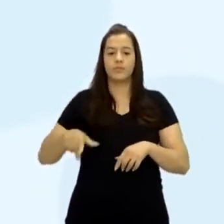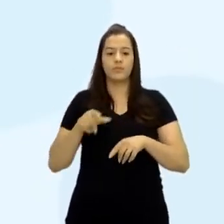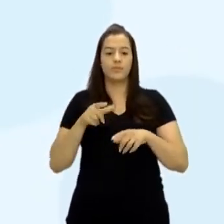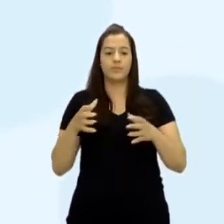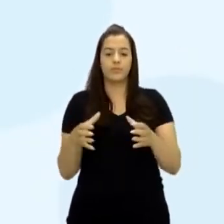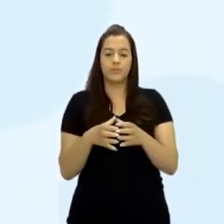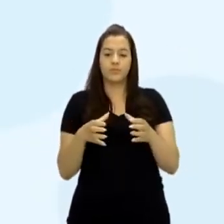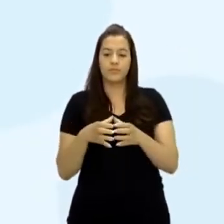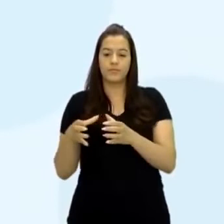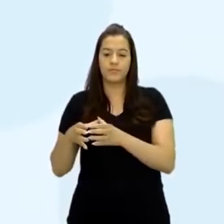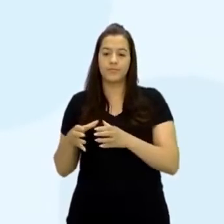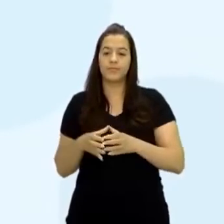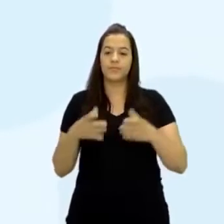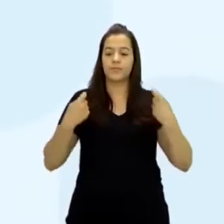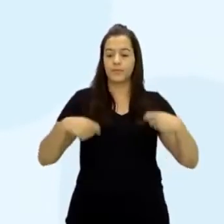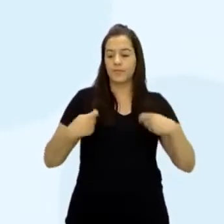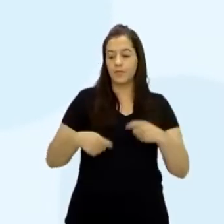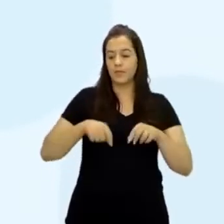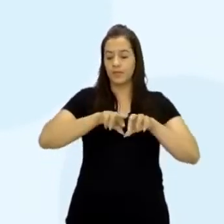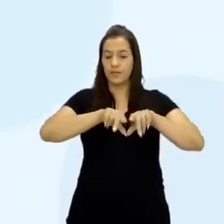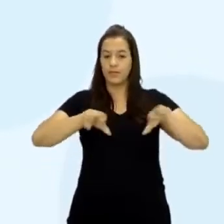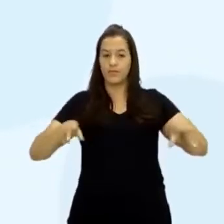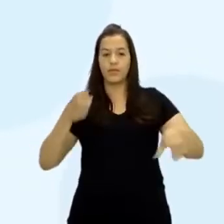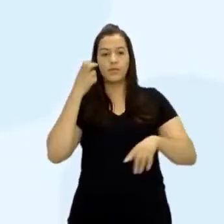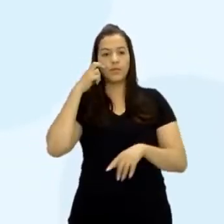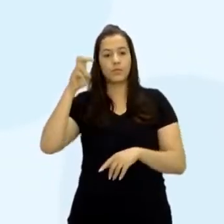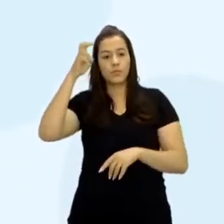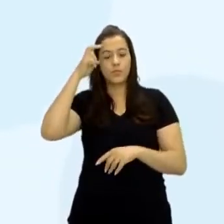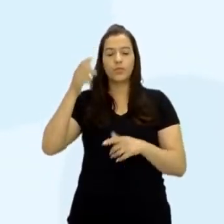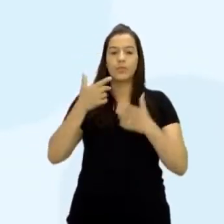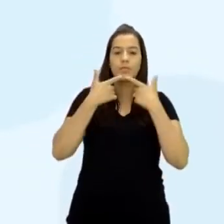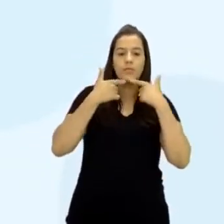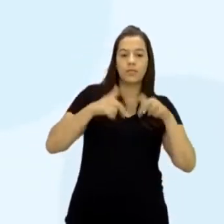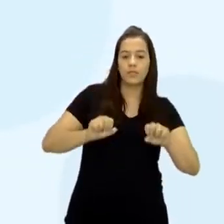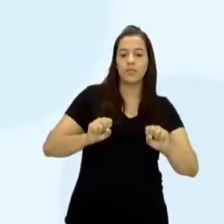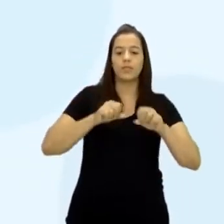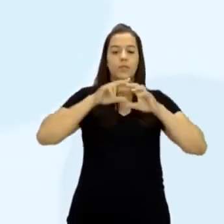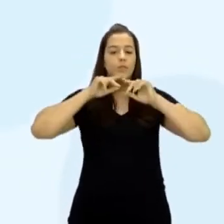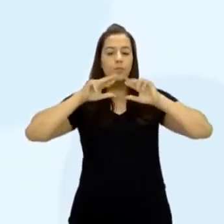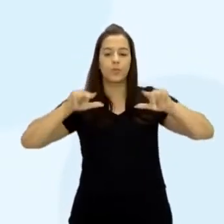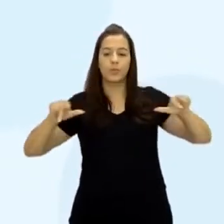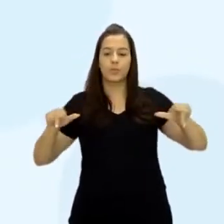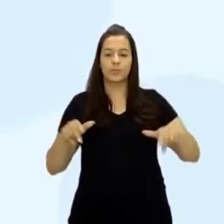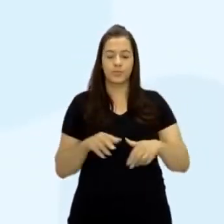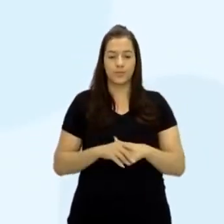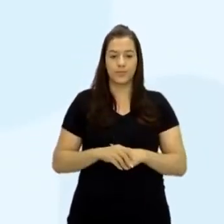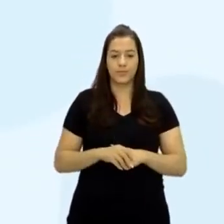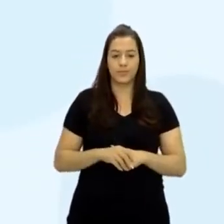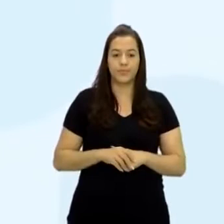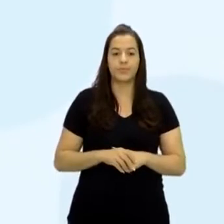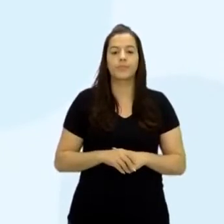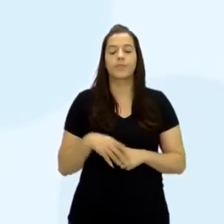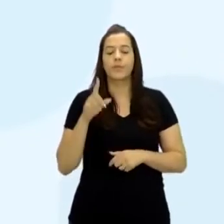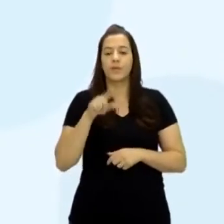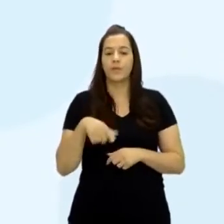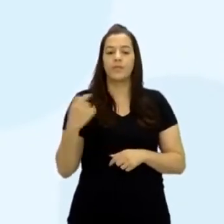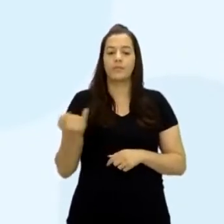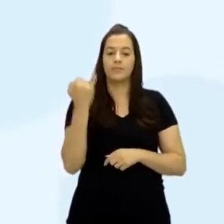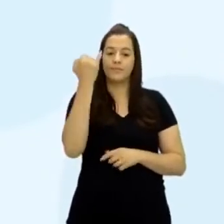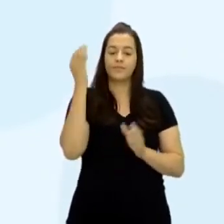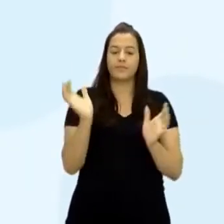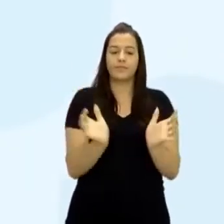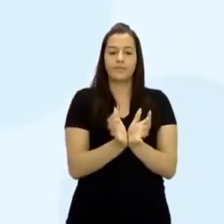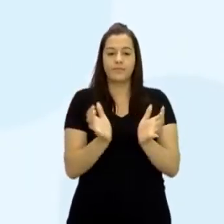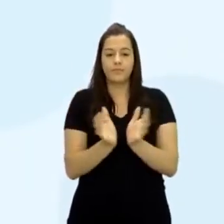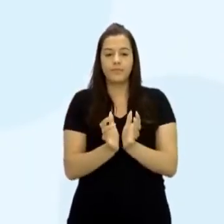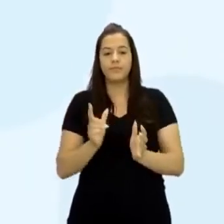tinha uma grande miscigenação de culturas e línguas diferentes. E uma coisa muito importante é que esses povos também trazem